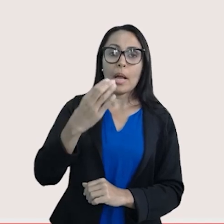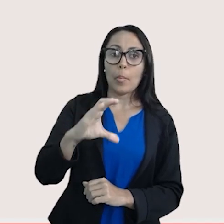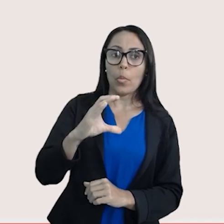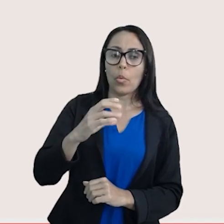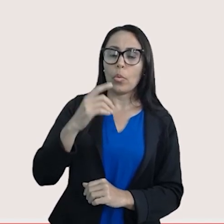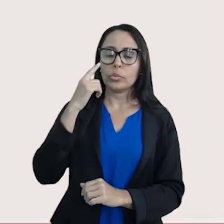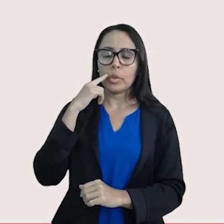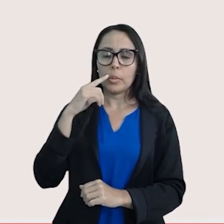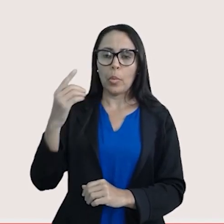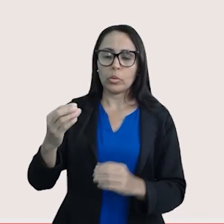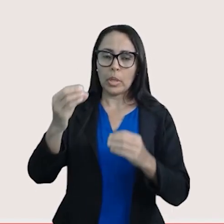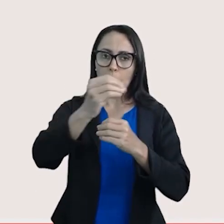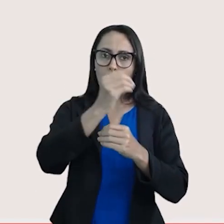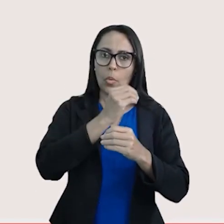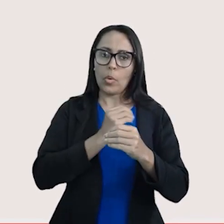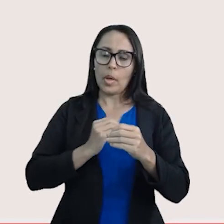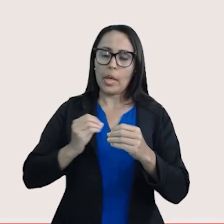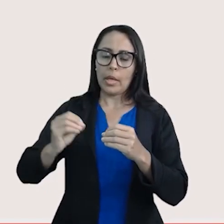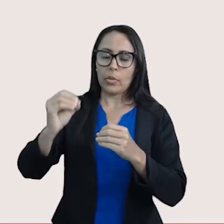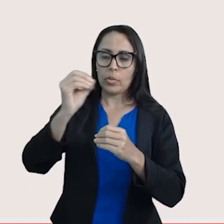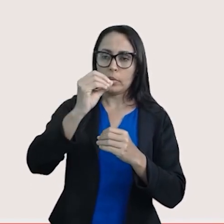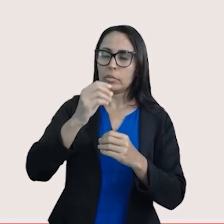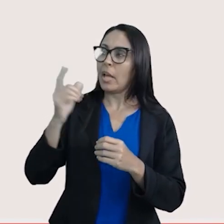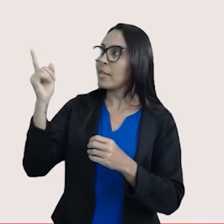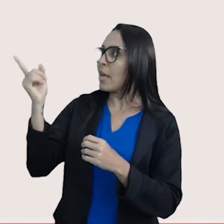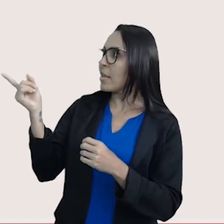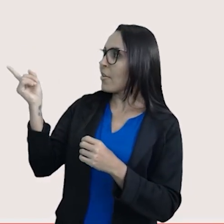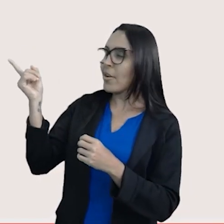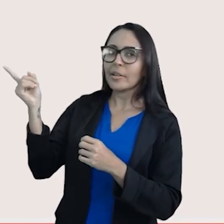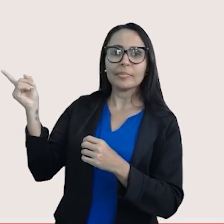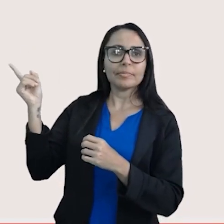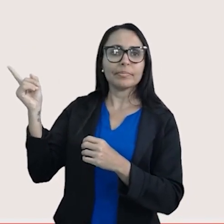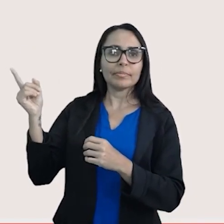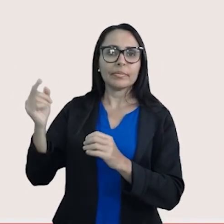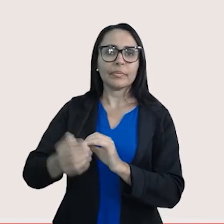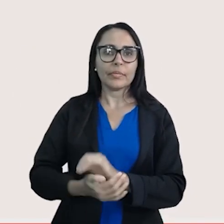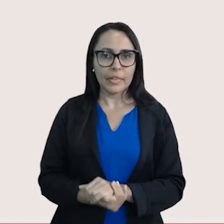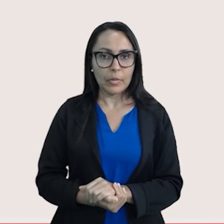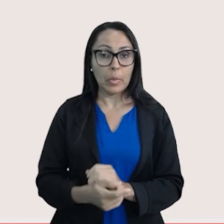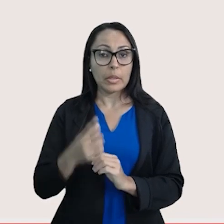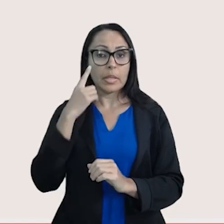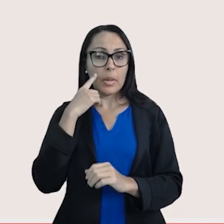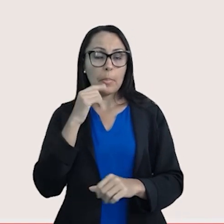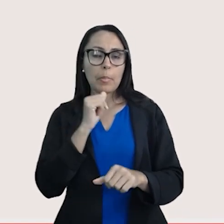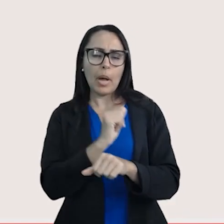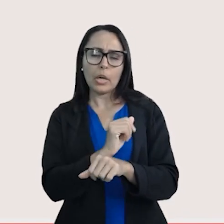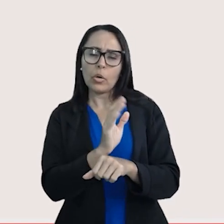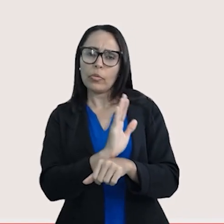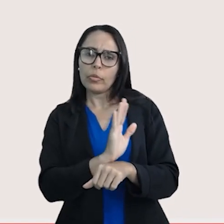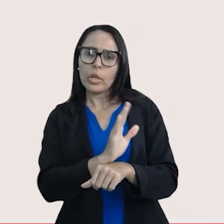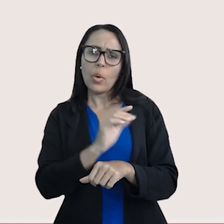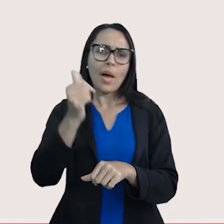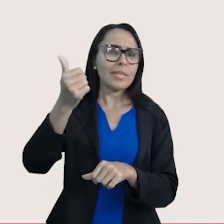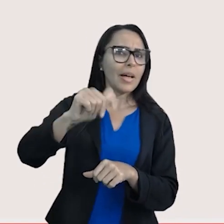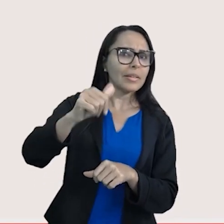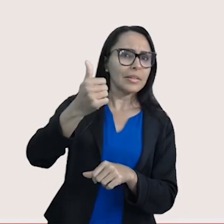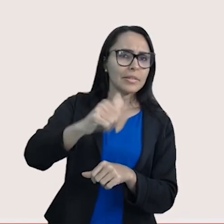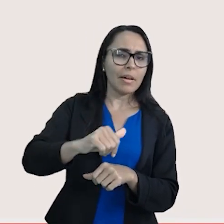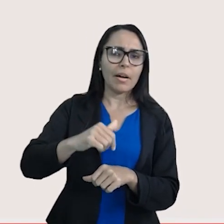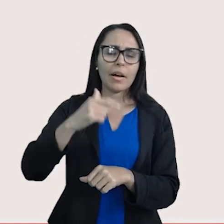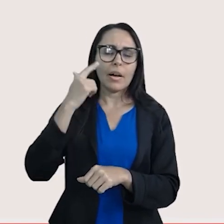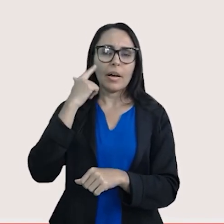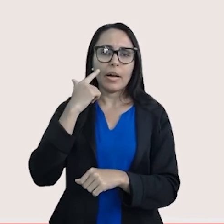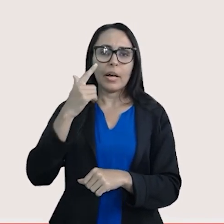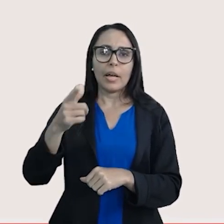aí as moléculas polares e apolares. Vale a pena você parar um pouquinho o vídeo, analisar aí essas